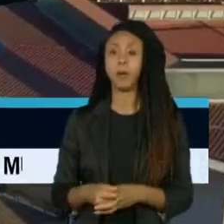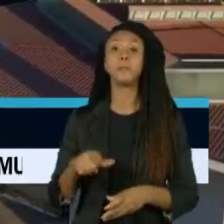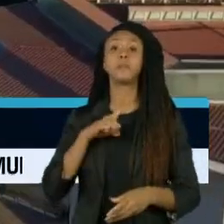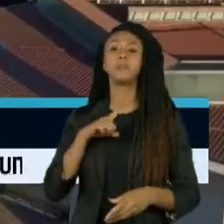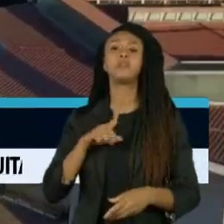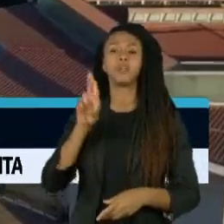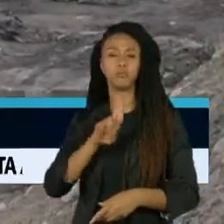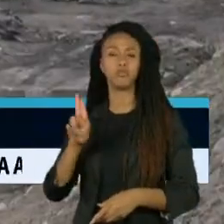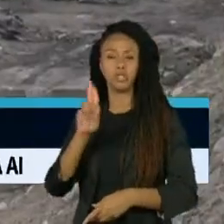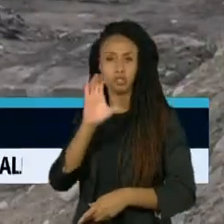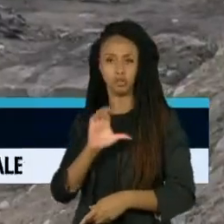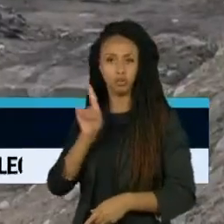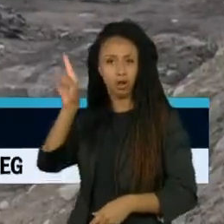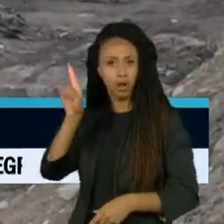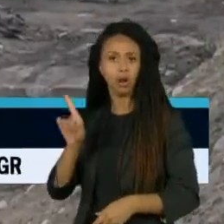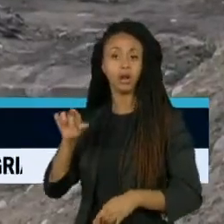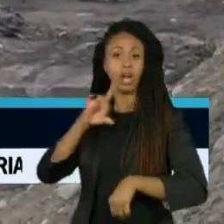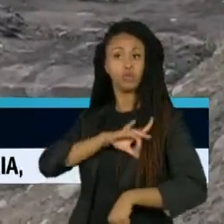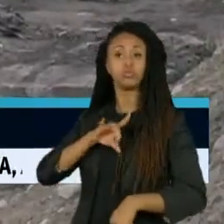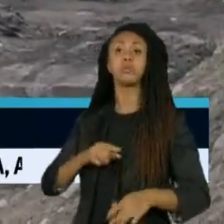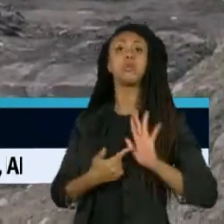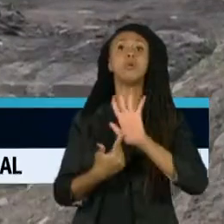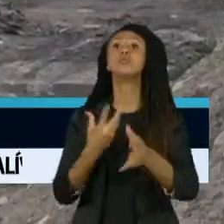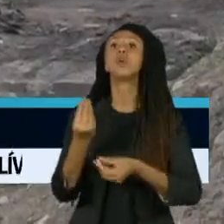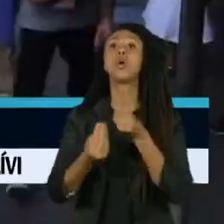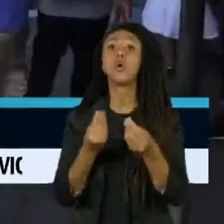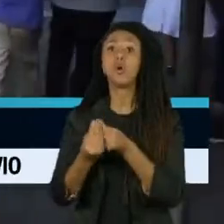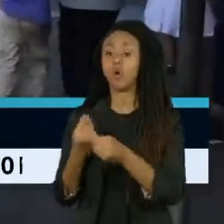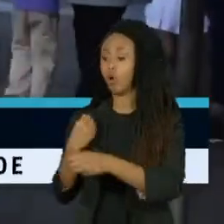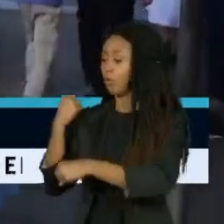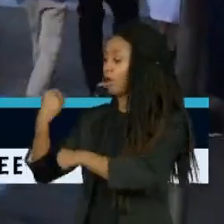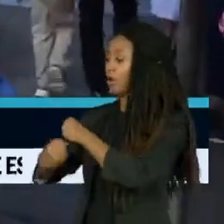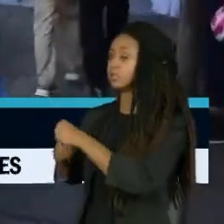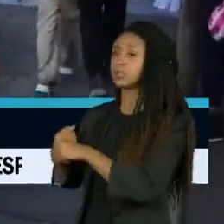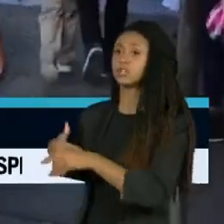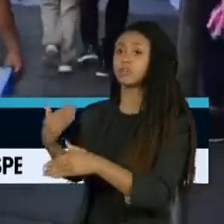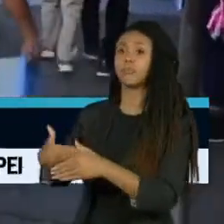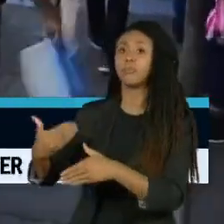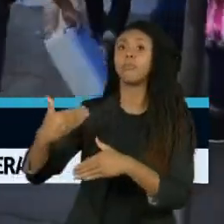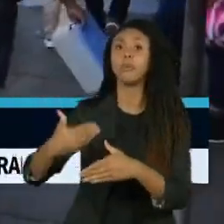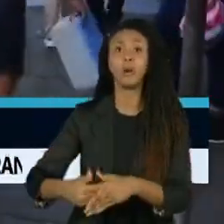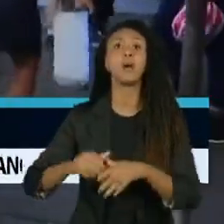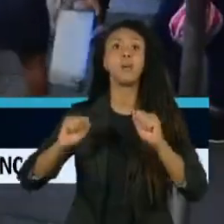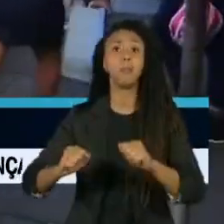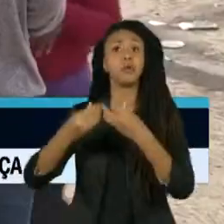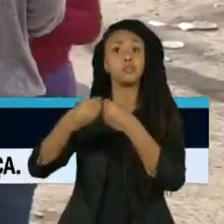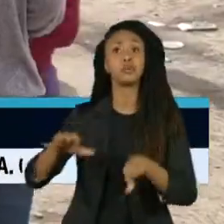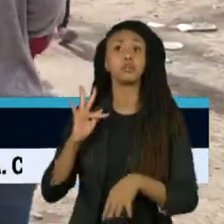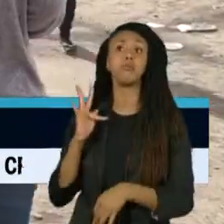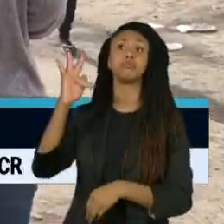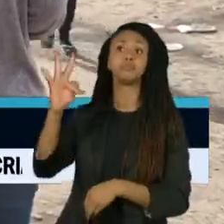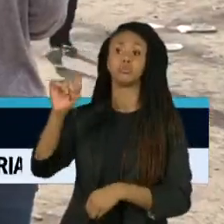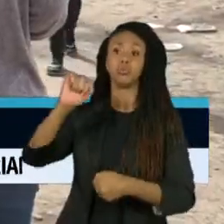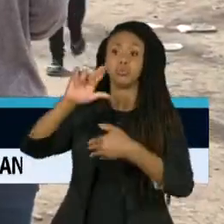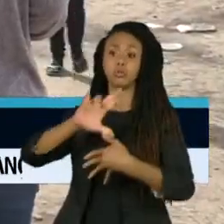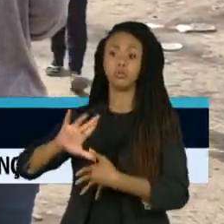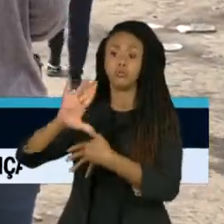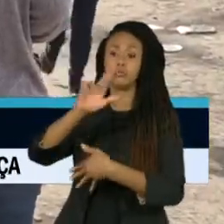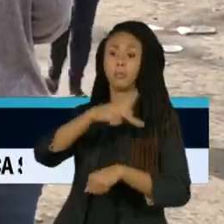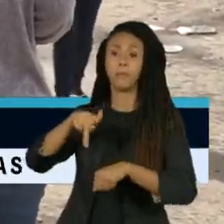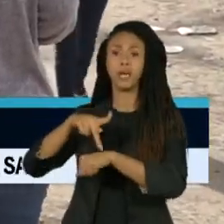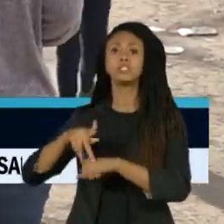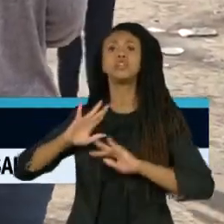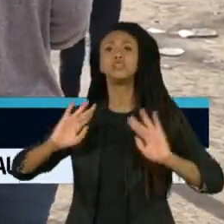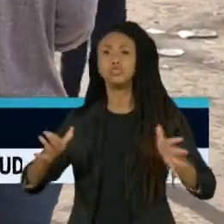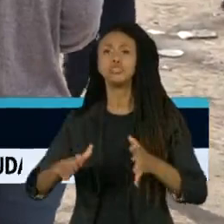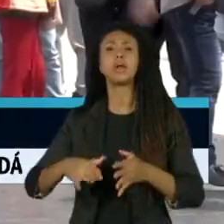Católica do Chile revela um triste retrato de como os últimos anos desafiam o futuro da América Latina. Os pesquisadores ouviram mais de